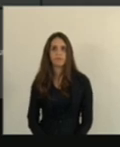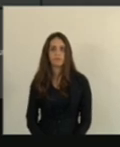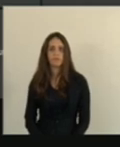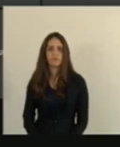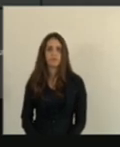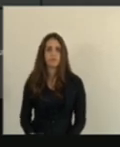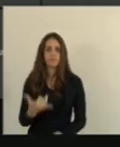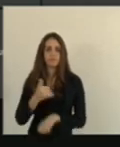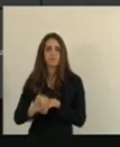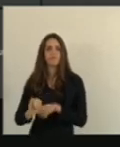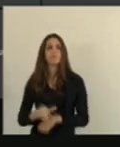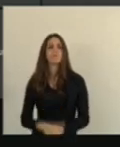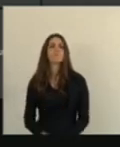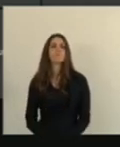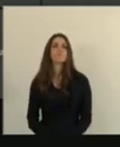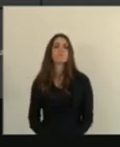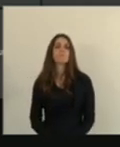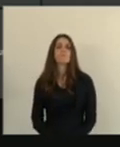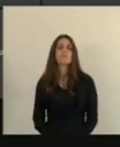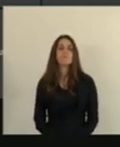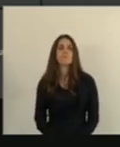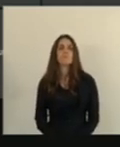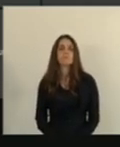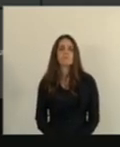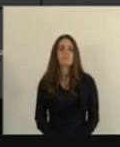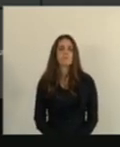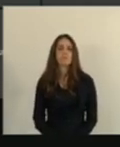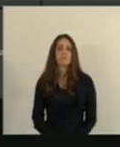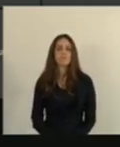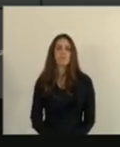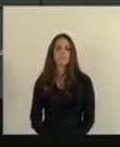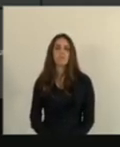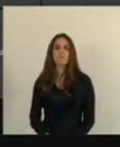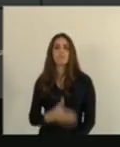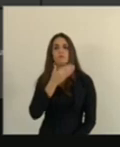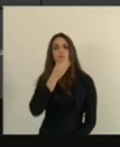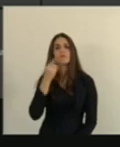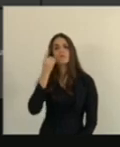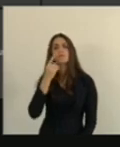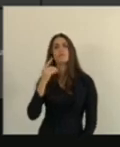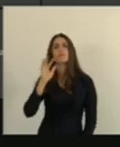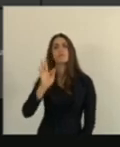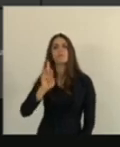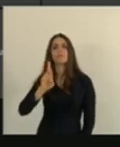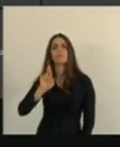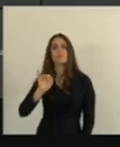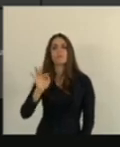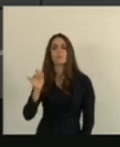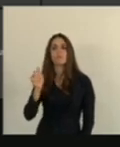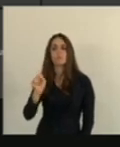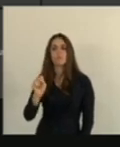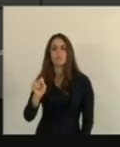Ausente. Deputado Freitas? Deputado Freitas vota sim. Gandini?